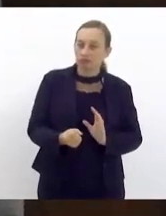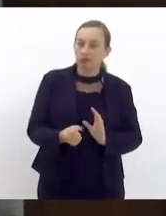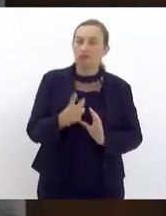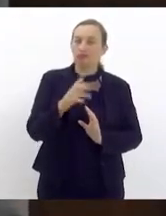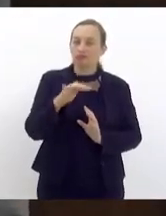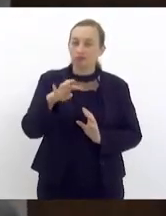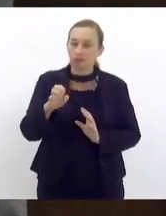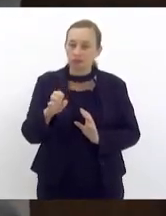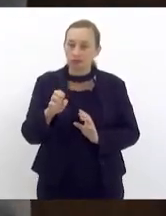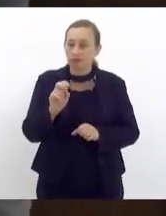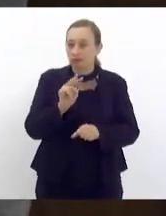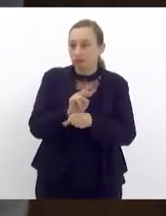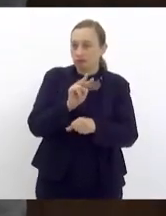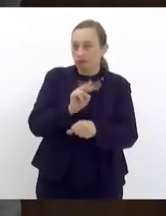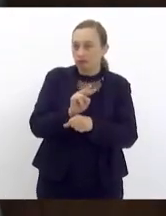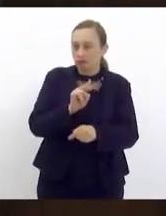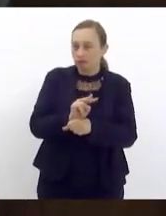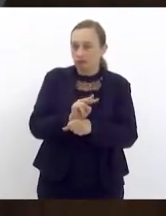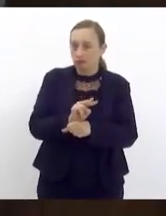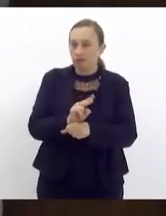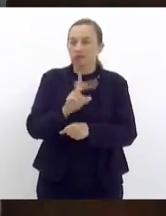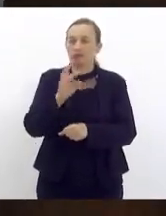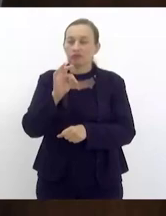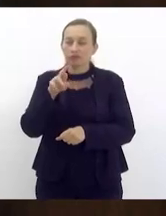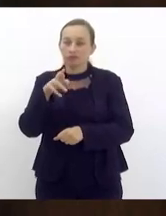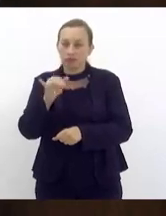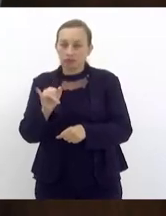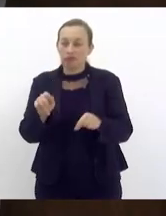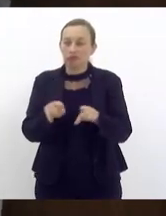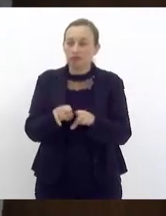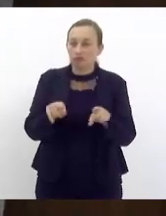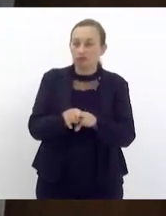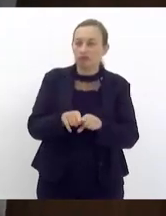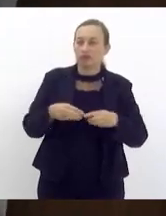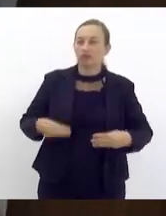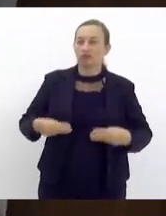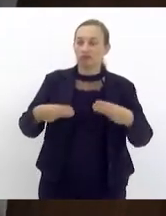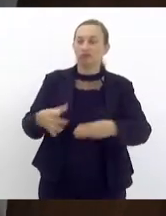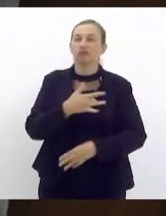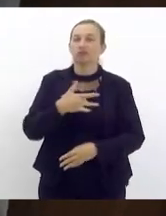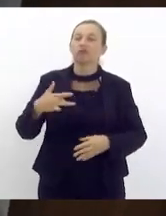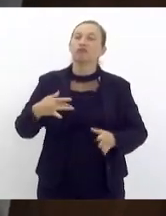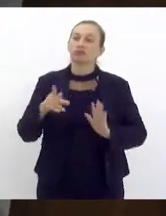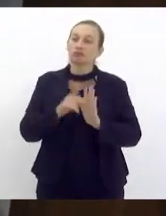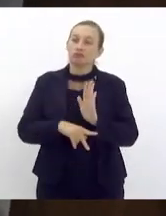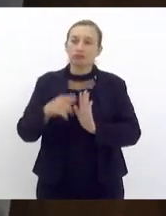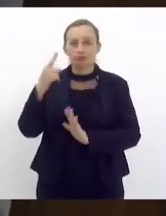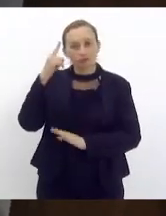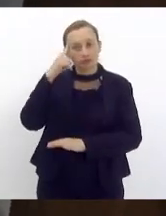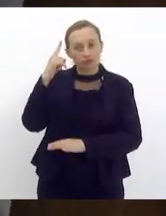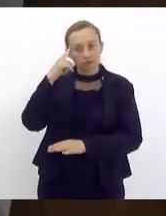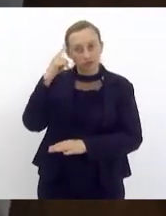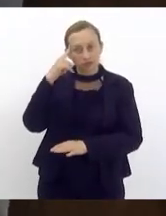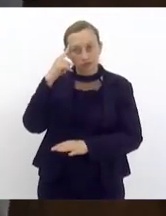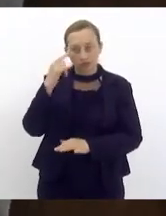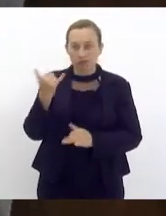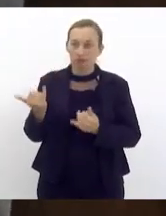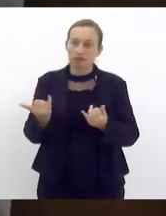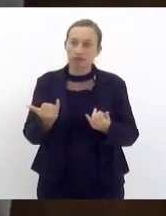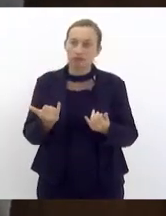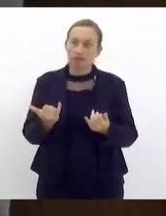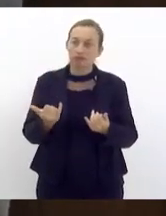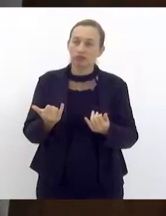sanitária e pelo ministério da saúde e que esse projeto foi pensado a partir dos dados do